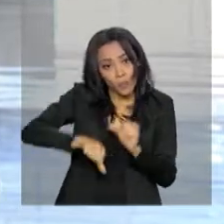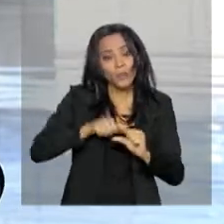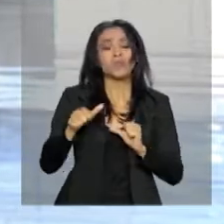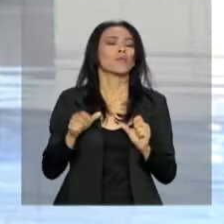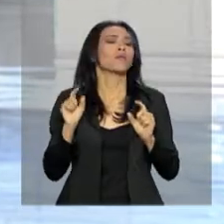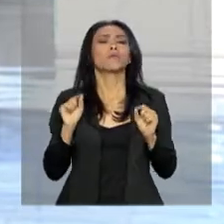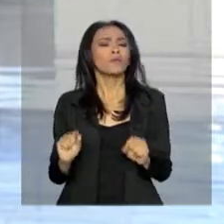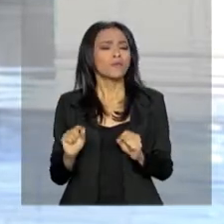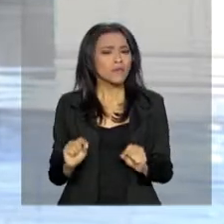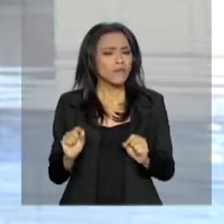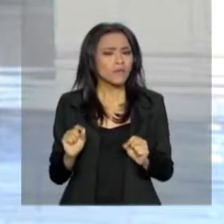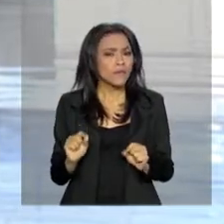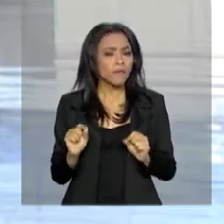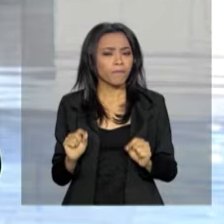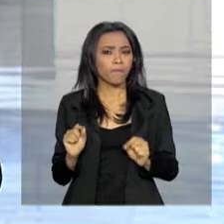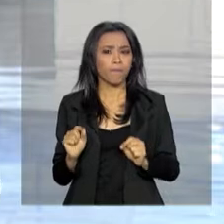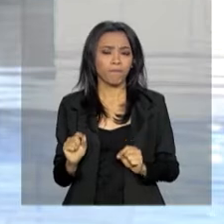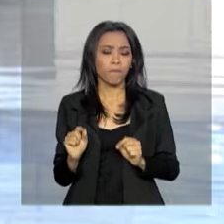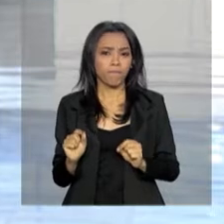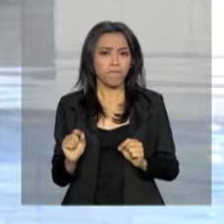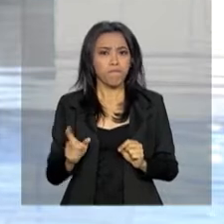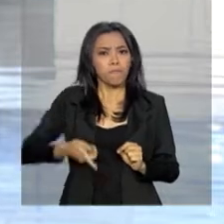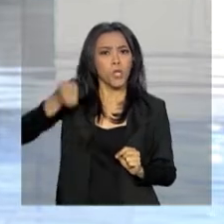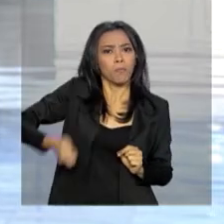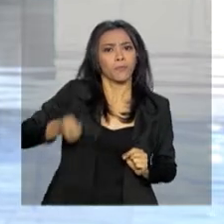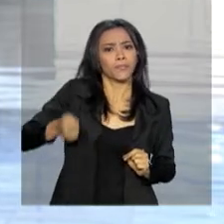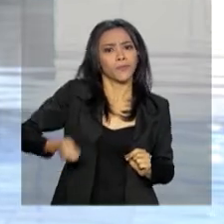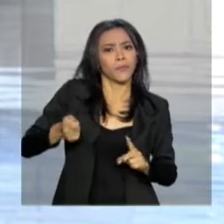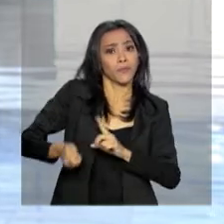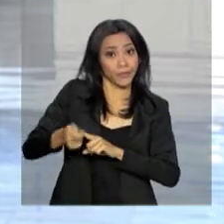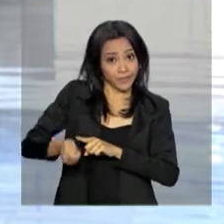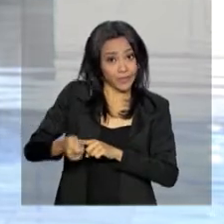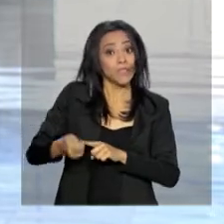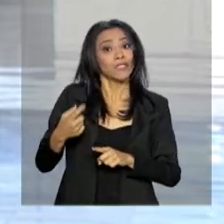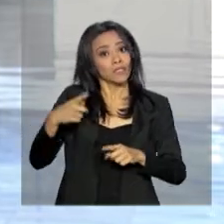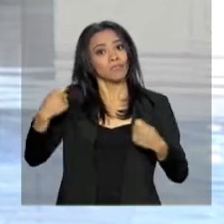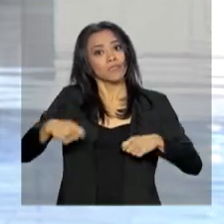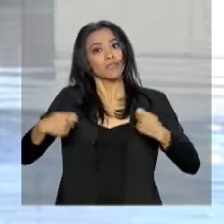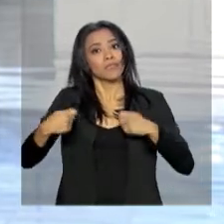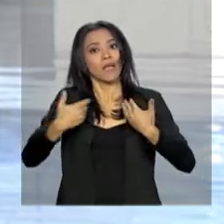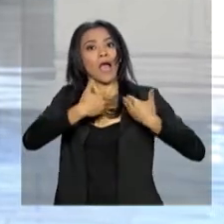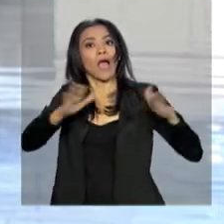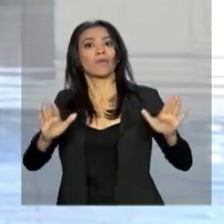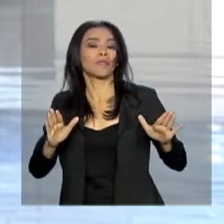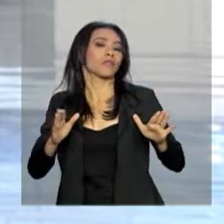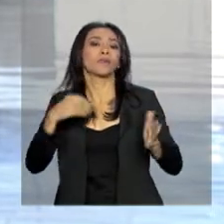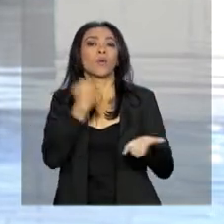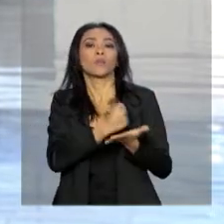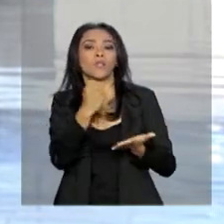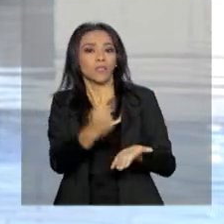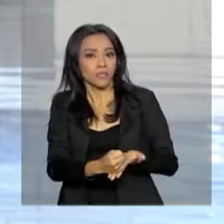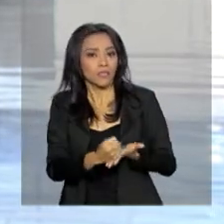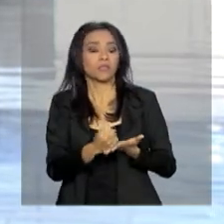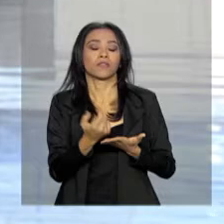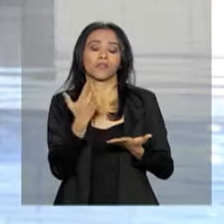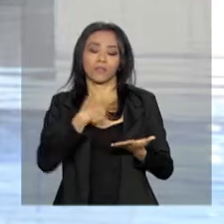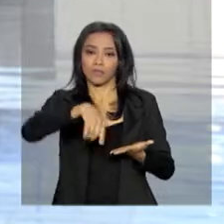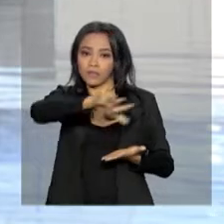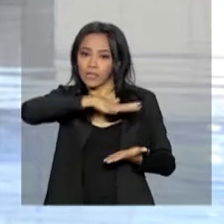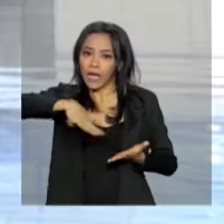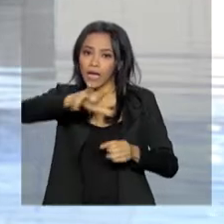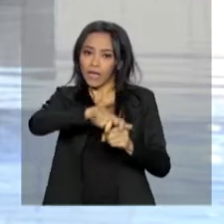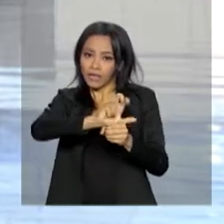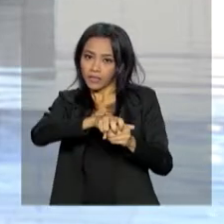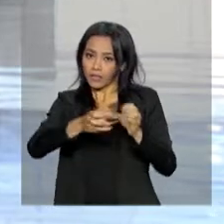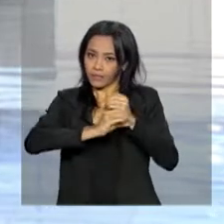tornando obrigatória a abertura de uma concorrência para contratar serviços de saneamento